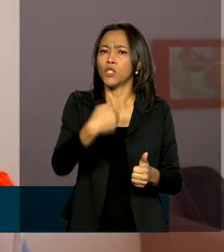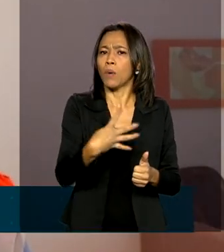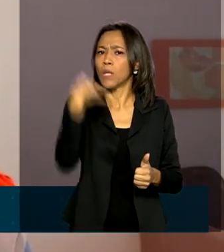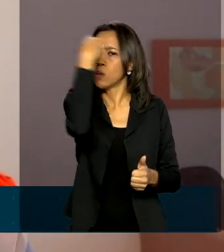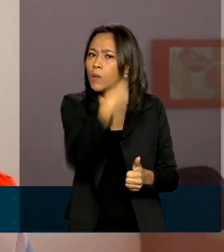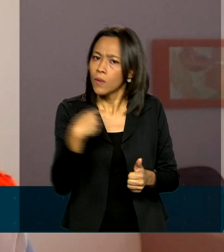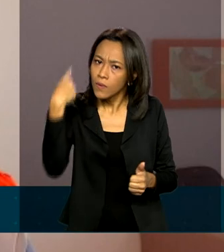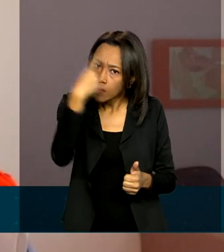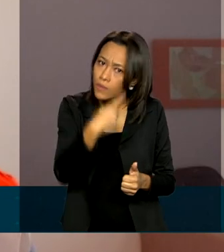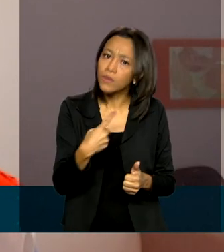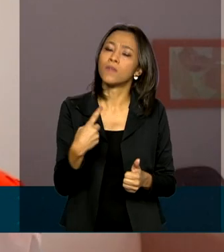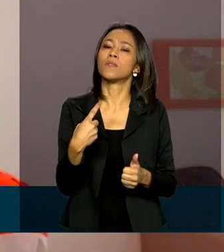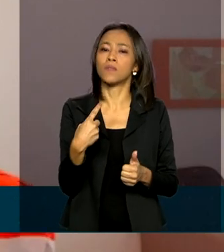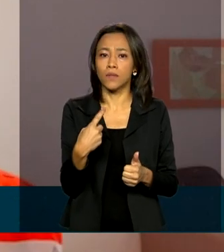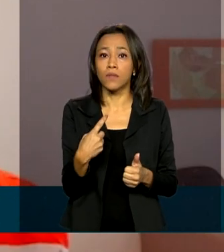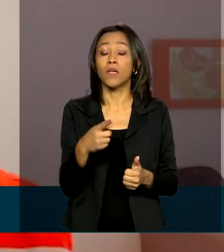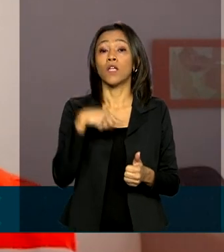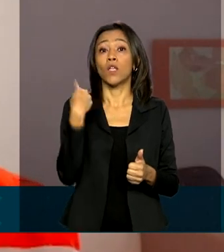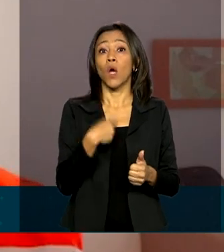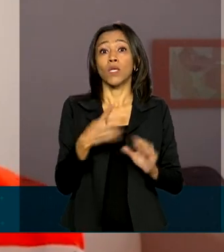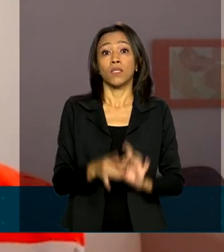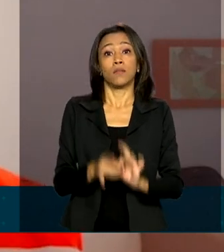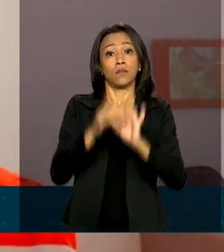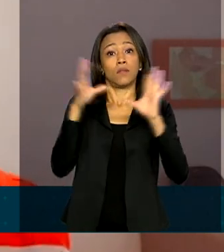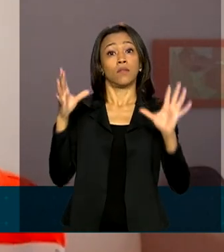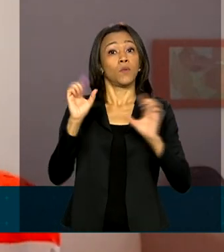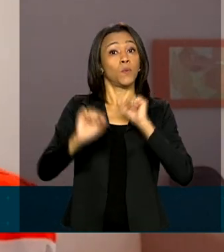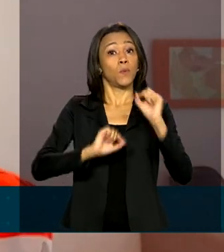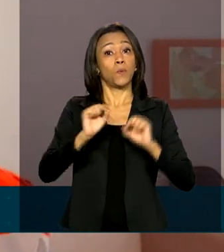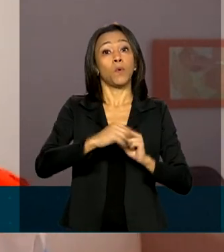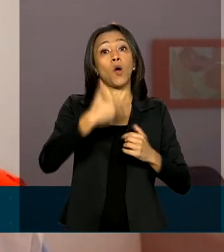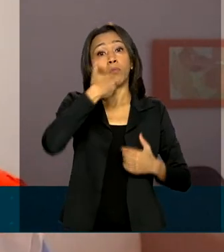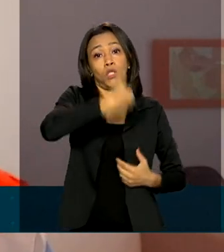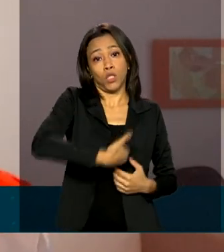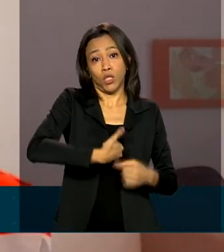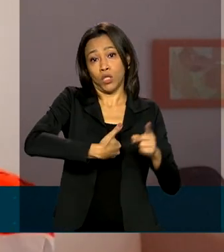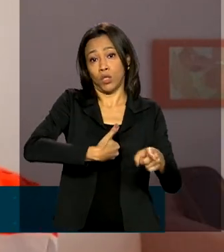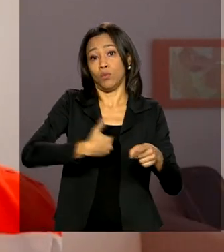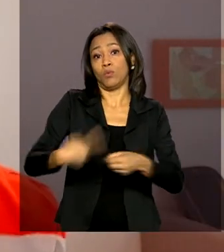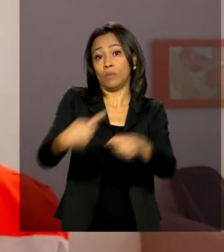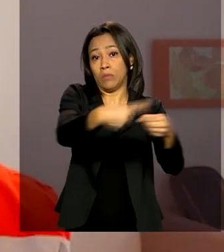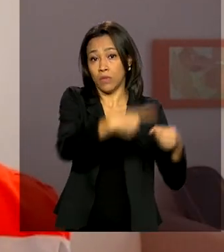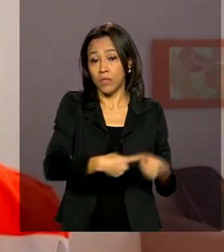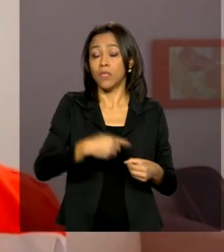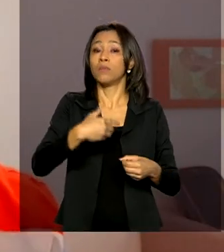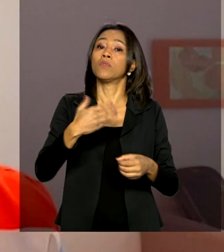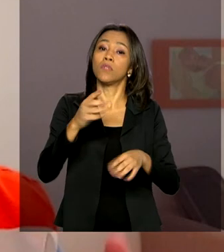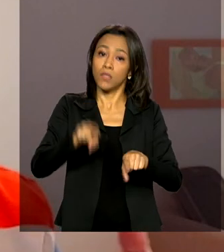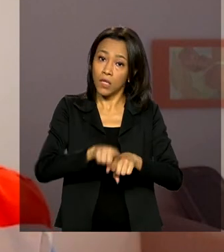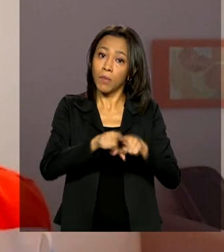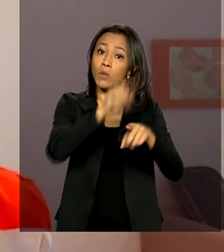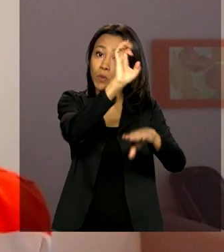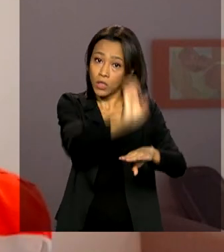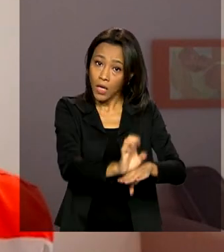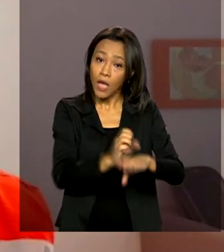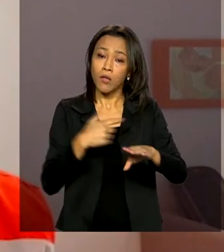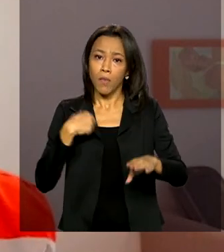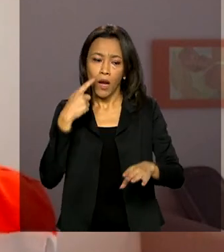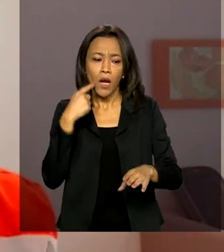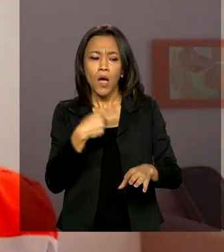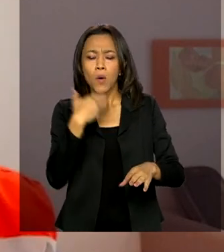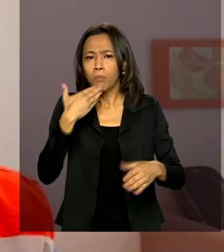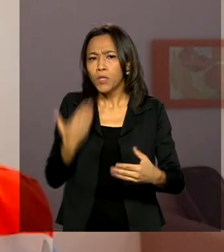por dia, à disposição dos estados e municípios para captar suas demandas e para que possamos